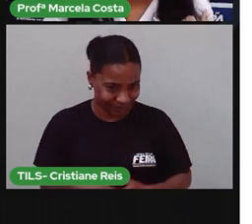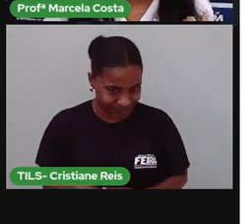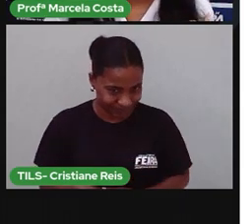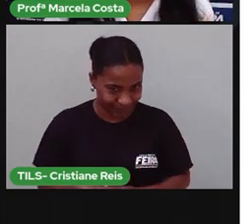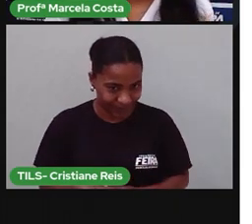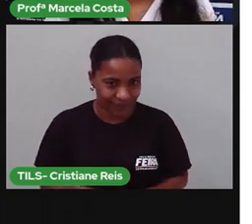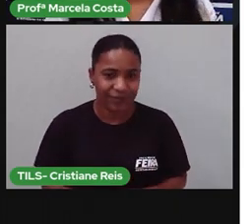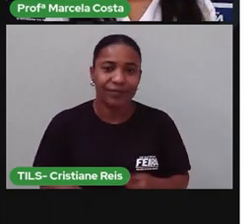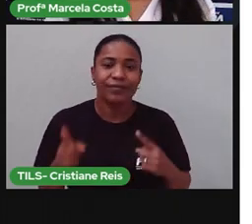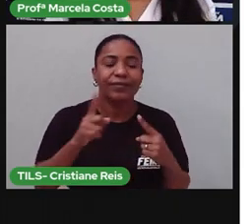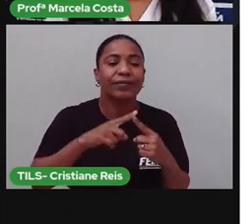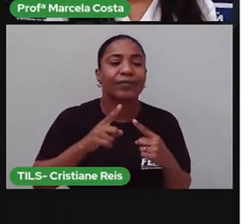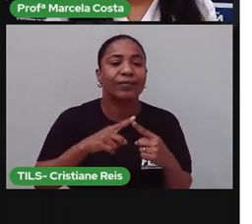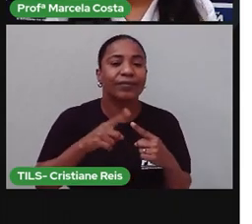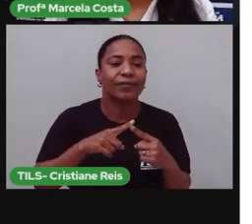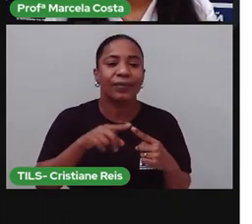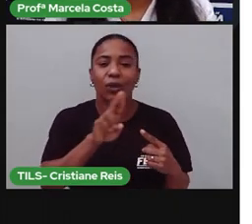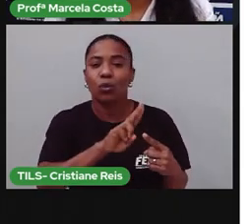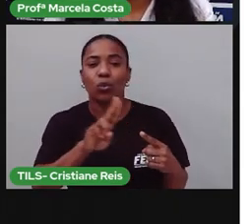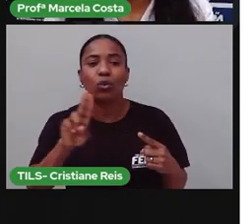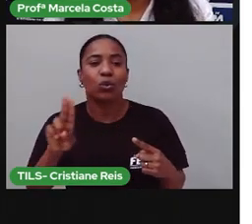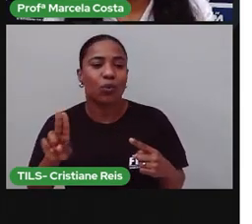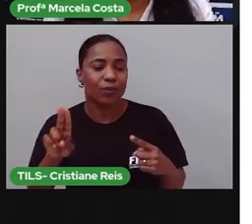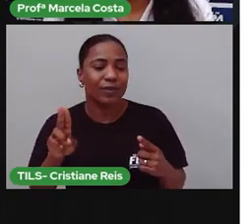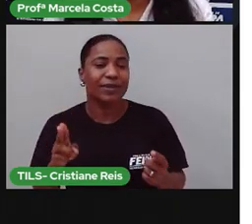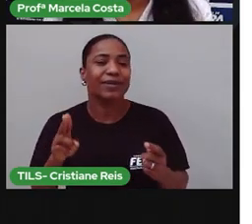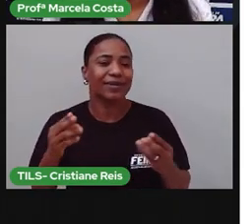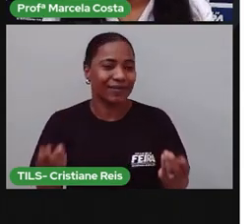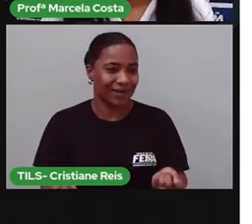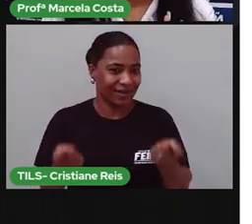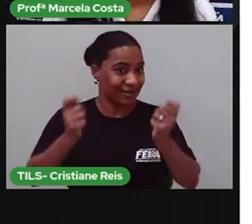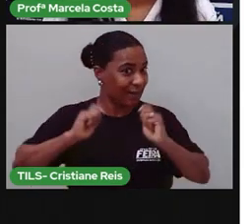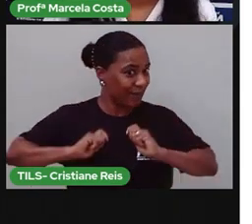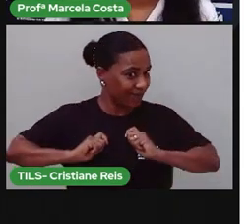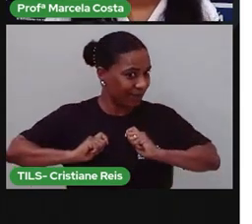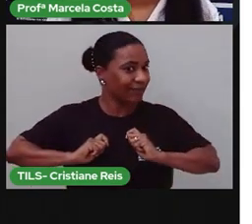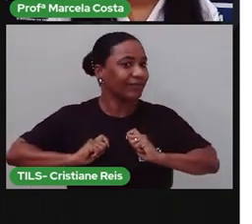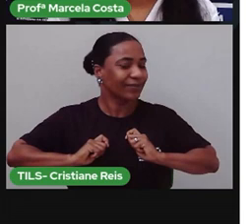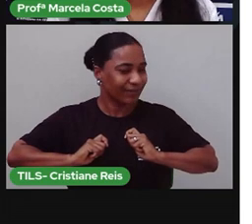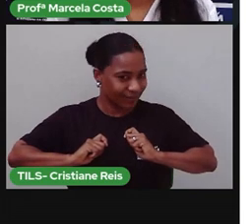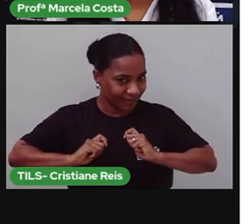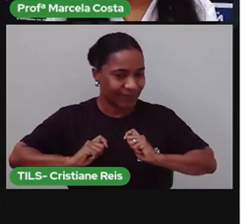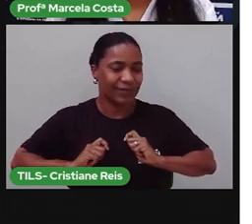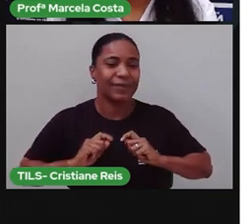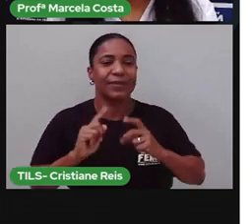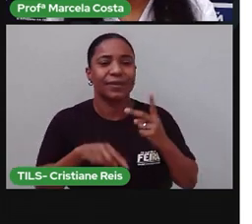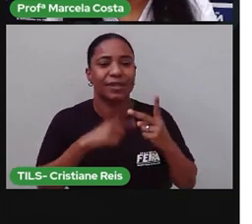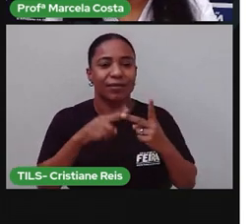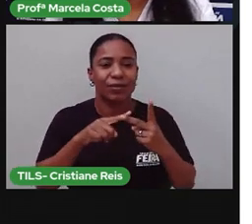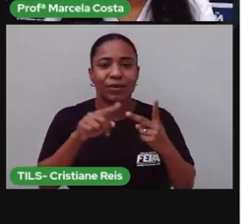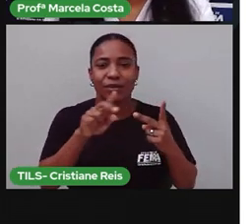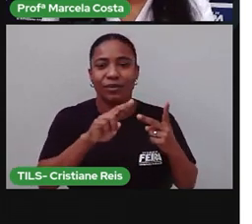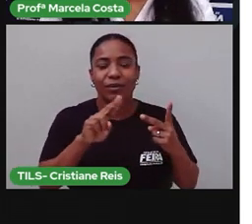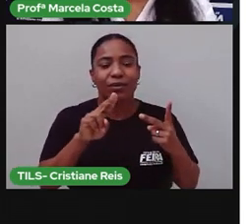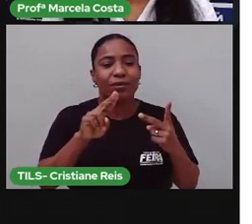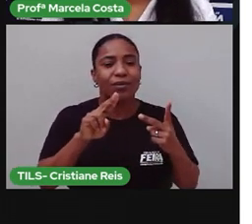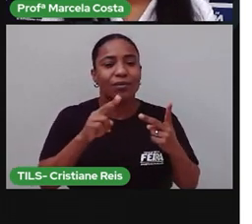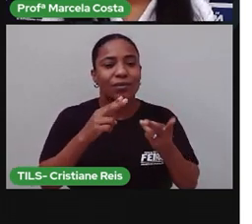Primeira coisa, o nome de quem vai receber. Depois, uma mensagem curta.